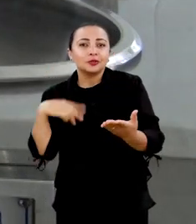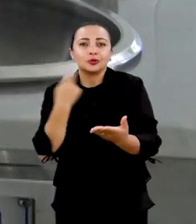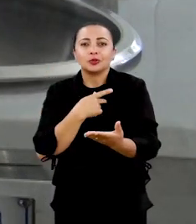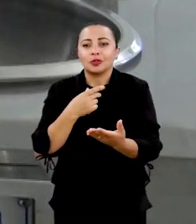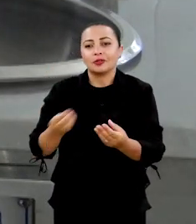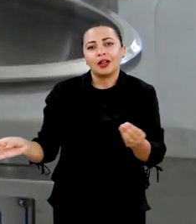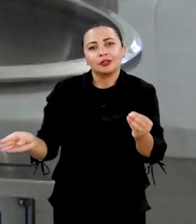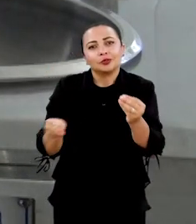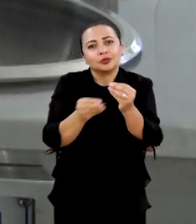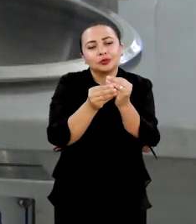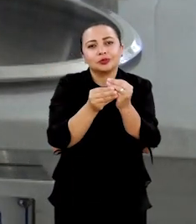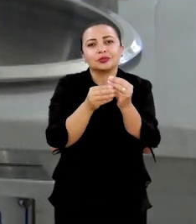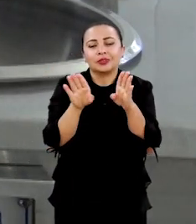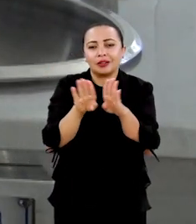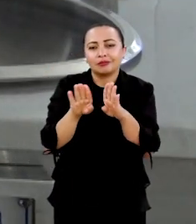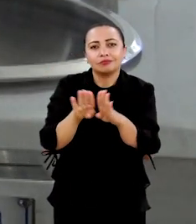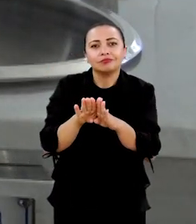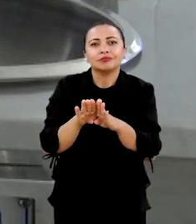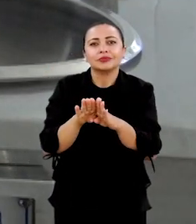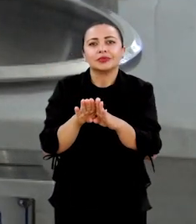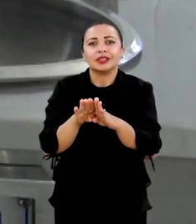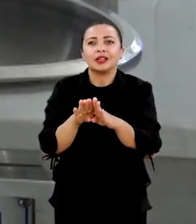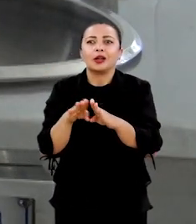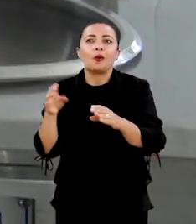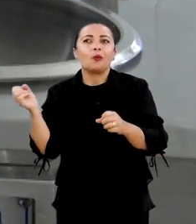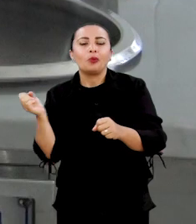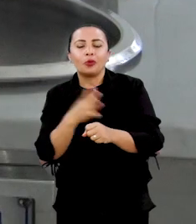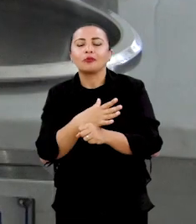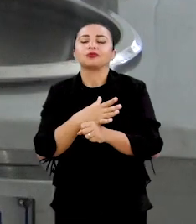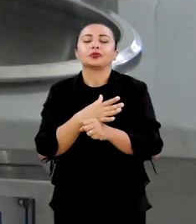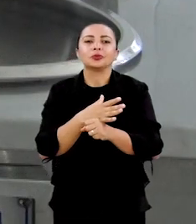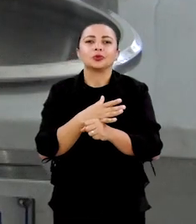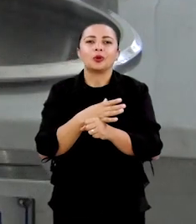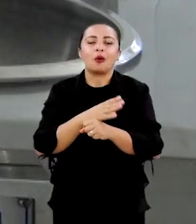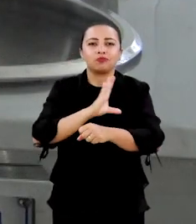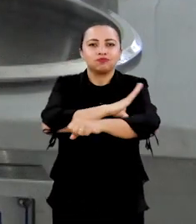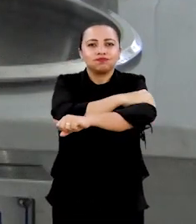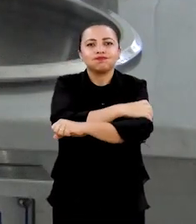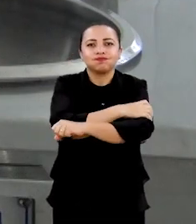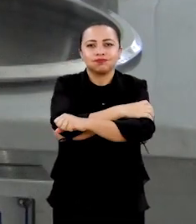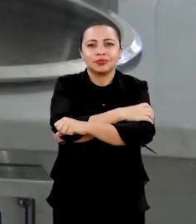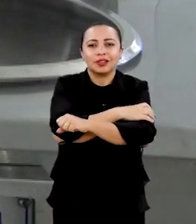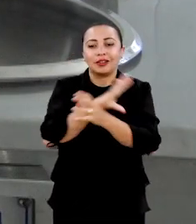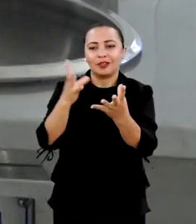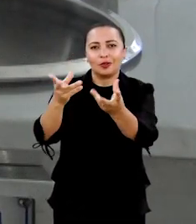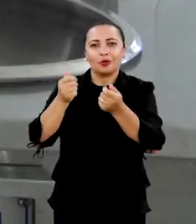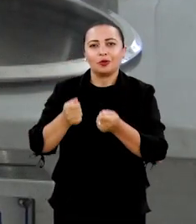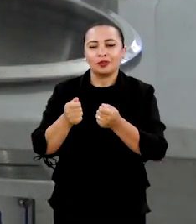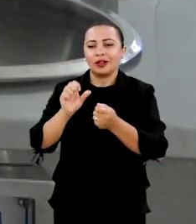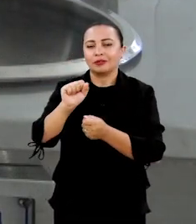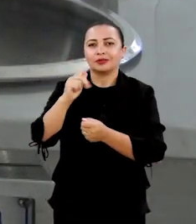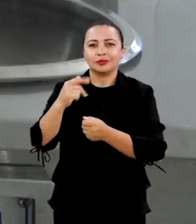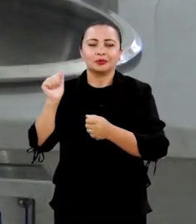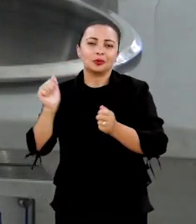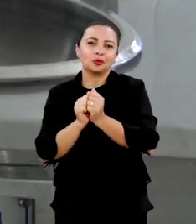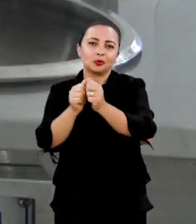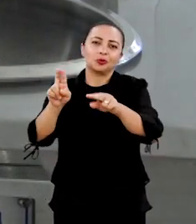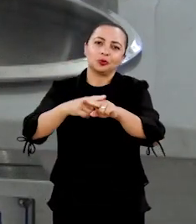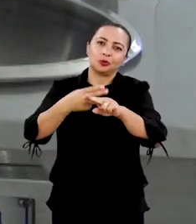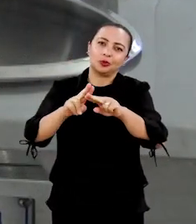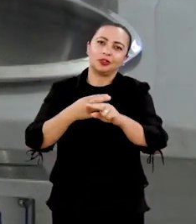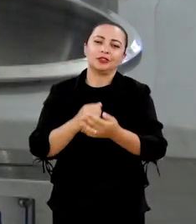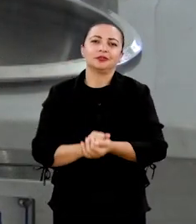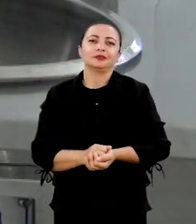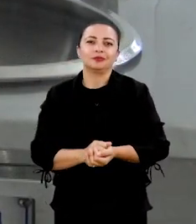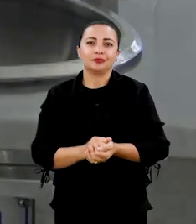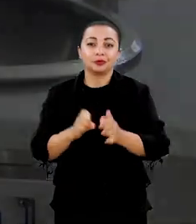E com isso a gente vai estar adicionando o... sendo inovador, a partir do quesito da adição da sapucaia ao